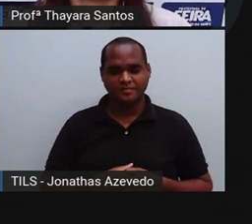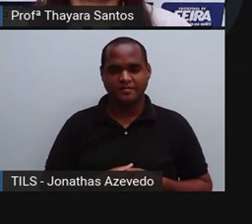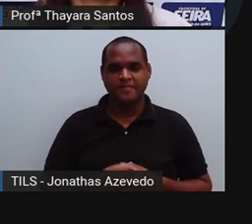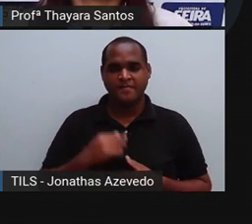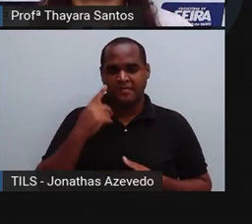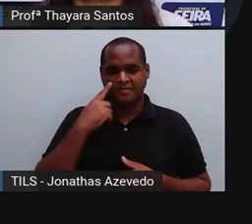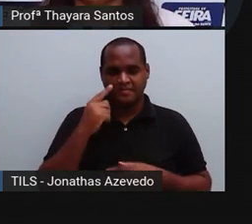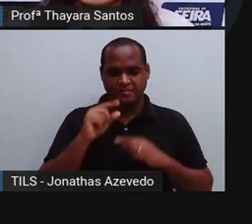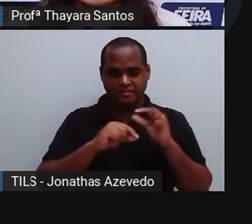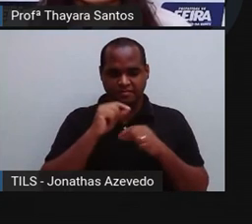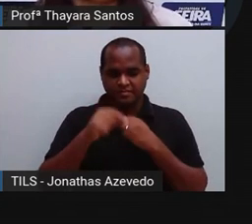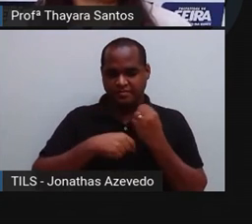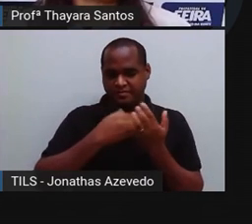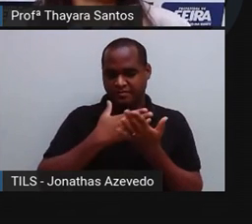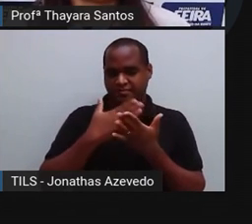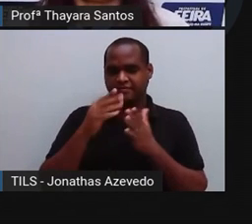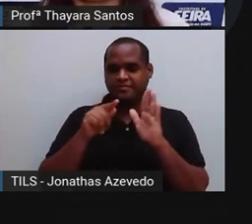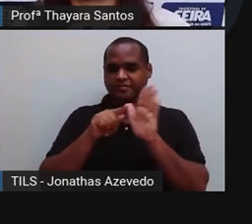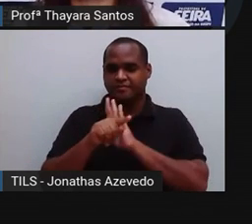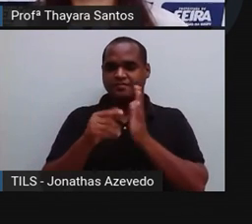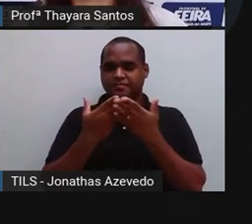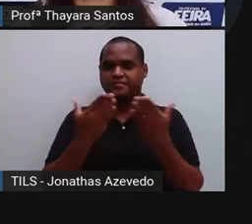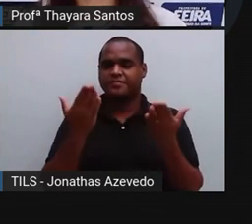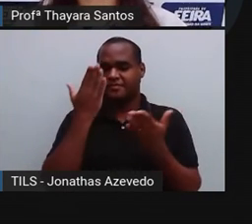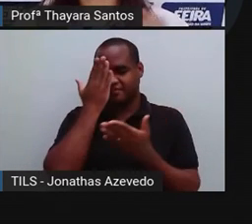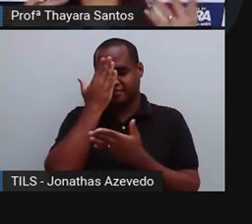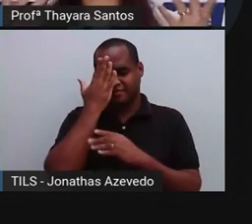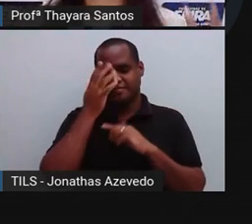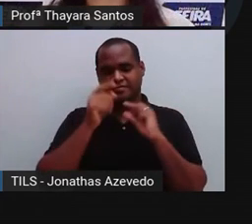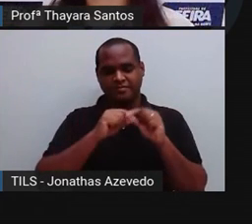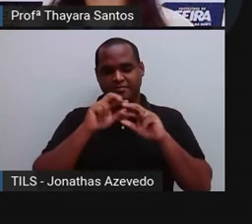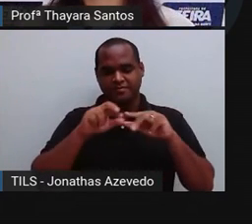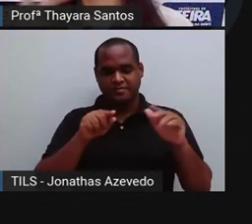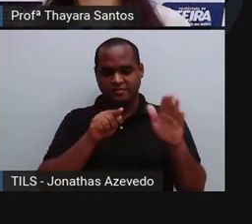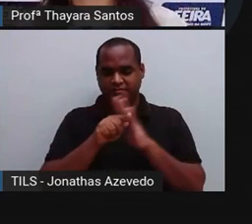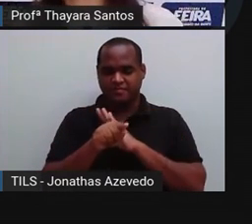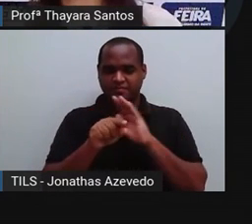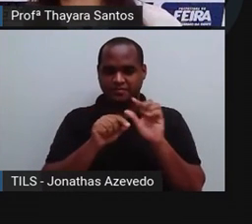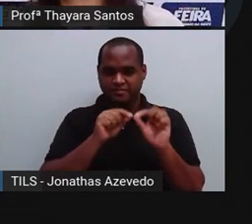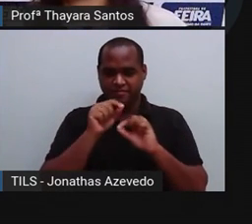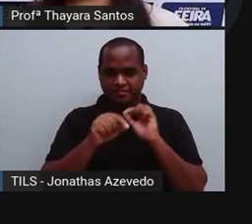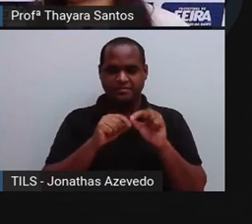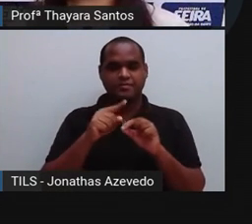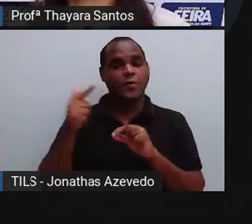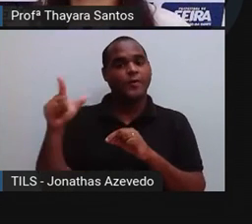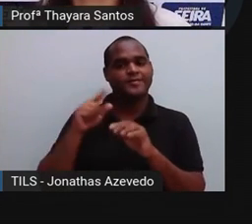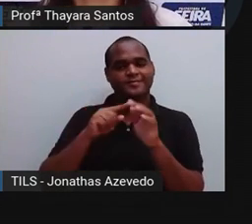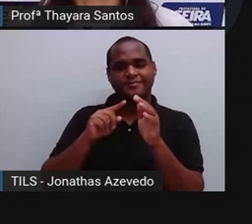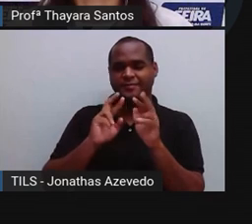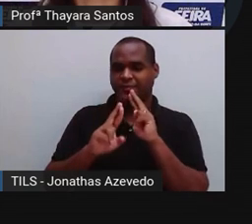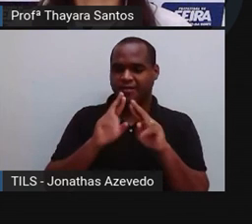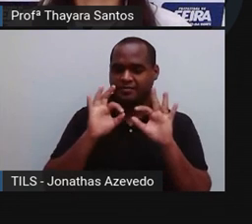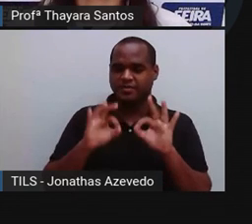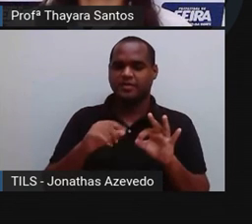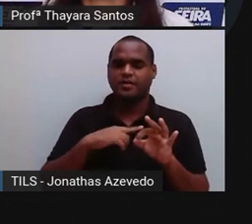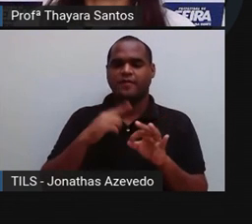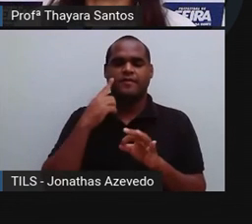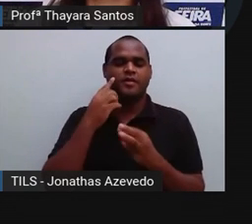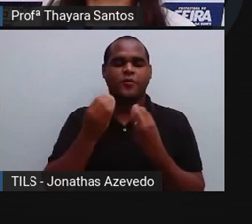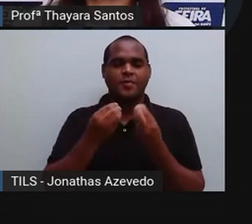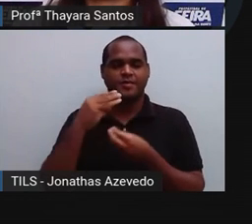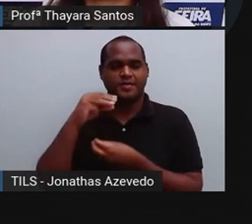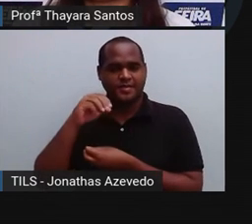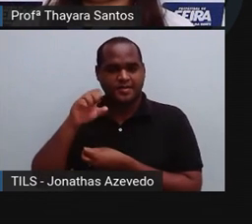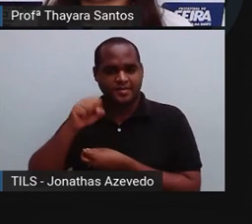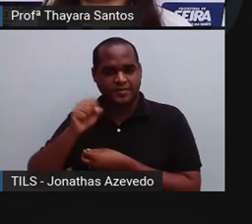Então, aqui vai ter um quiz. Vocês já sabem como é que funciona o quiz, né? Vai ter uma pergunta, algumas opções de resposta. Vocês vão ter 30